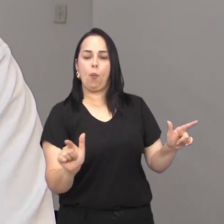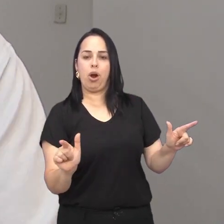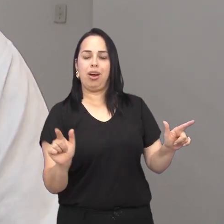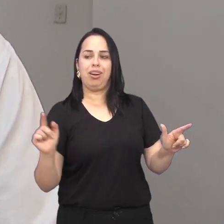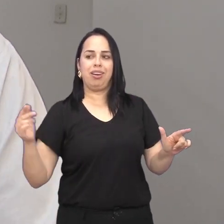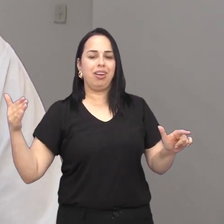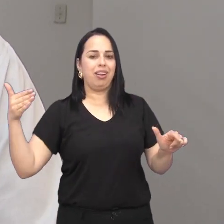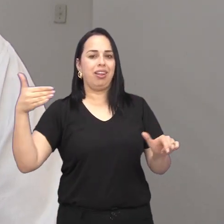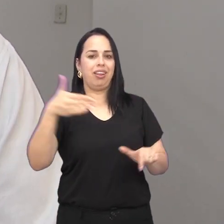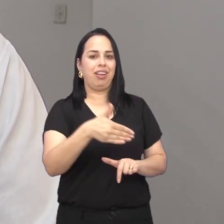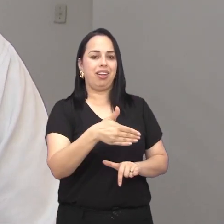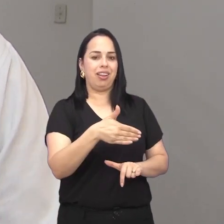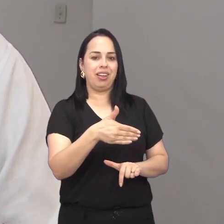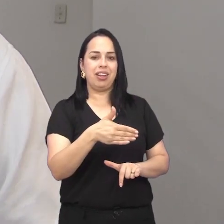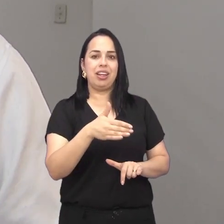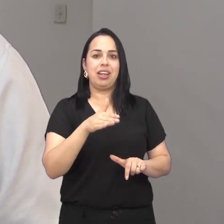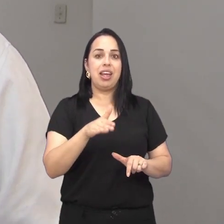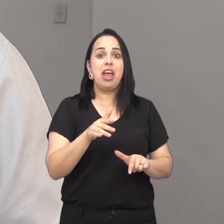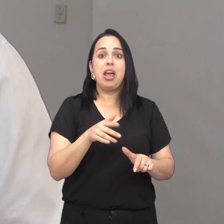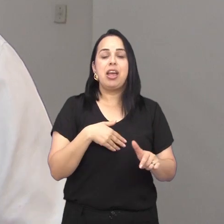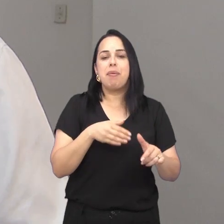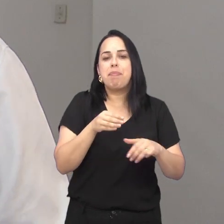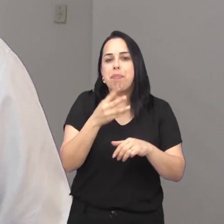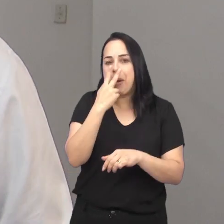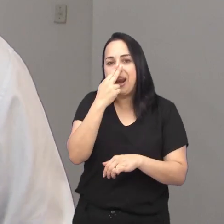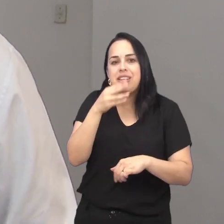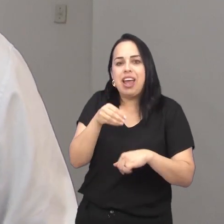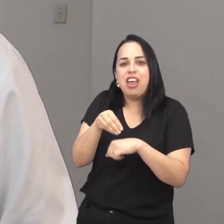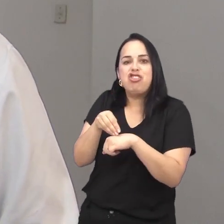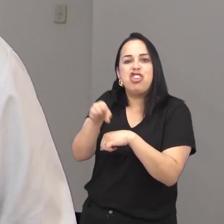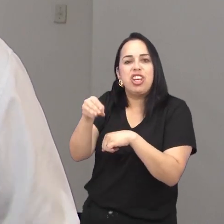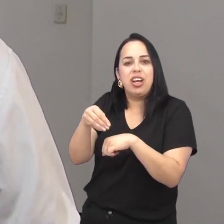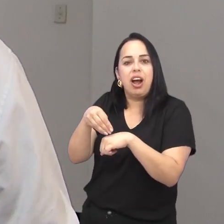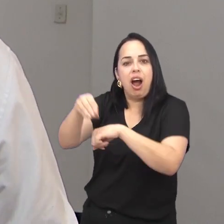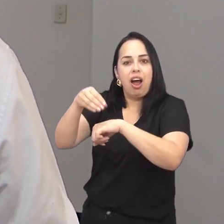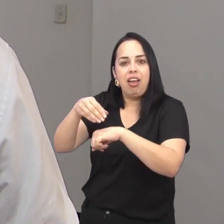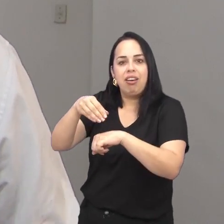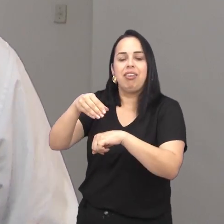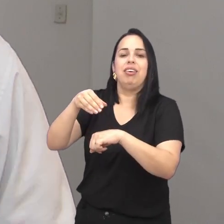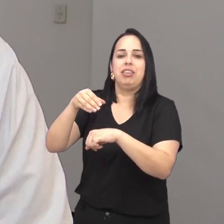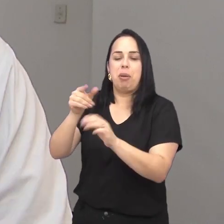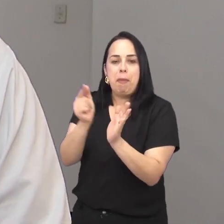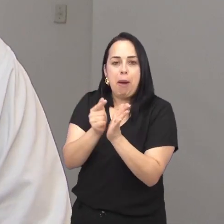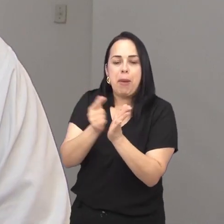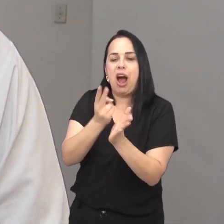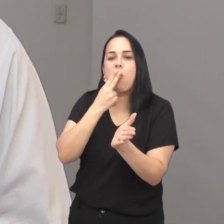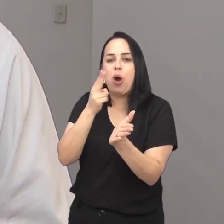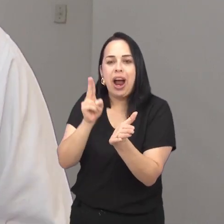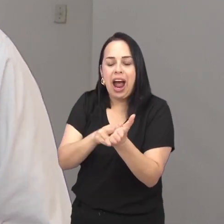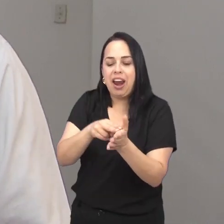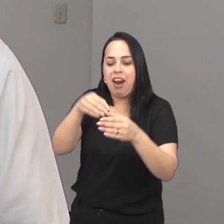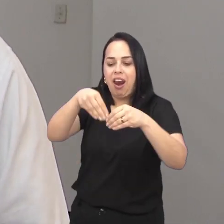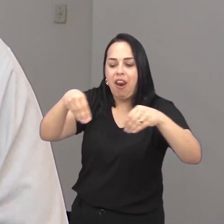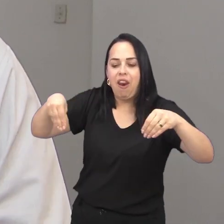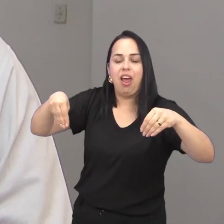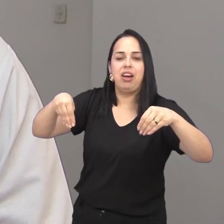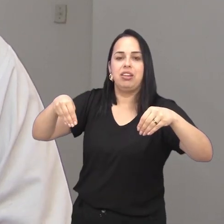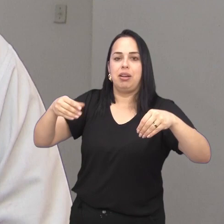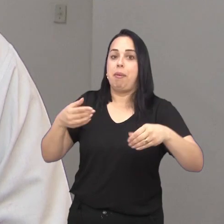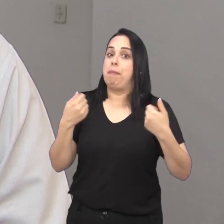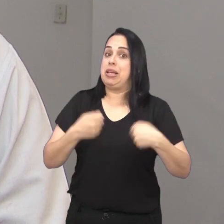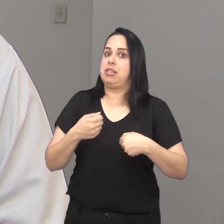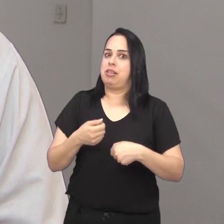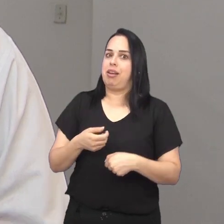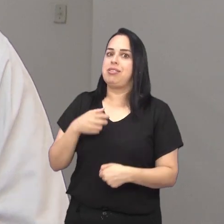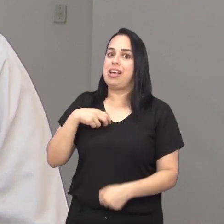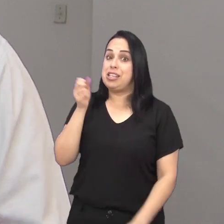desabitada, a pessoa acaba deixando algumas dicas que não tem ninguém na casa e facilitando o trabalho do ladrão. Então, infelizmente, a gente tem que